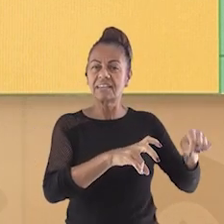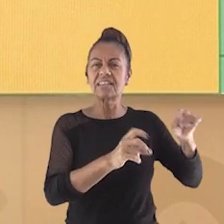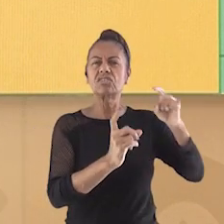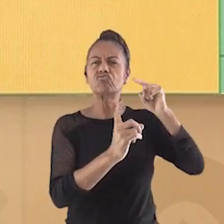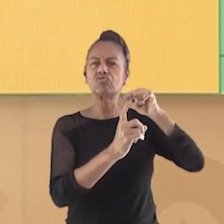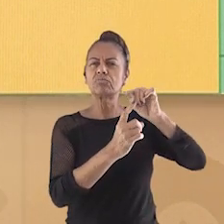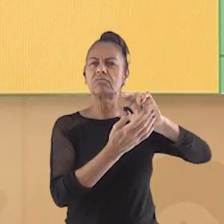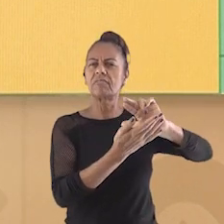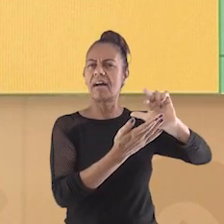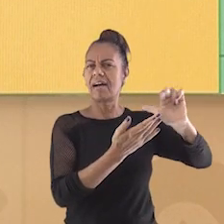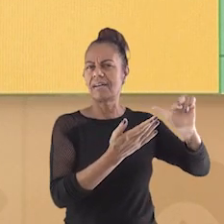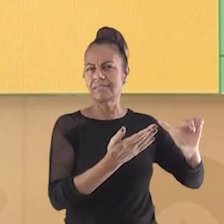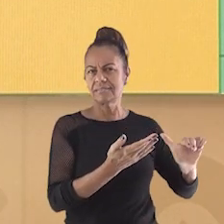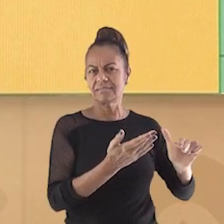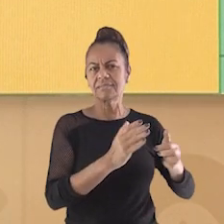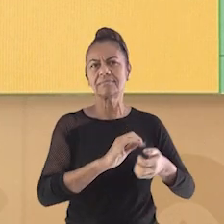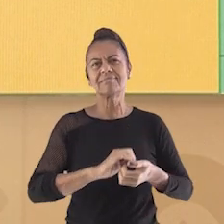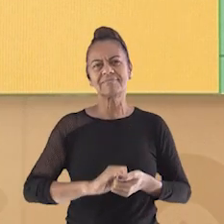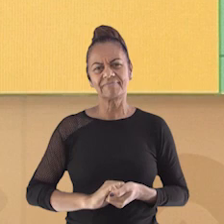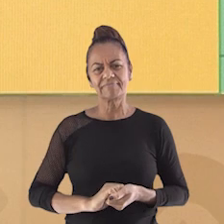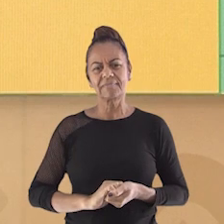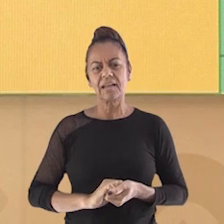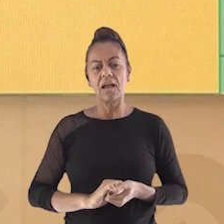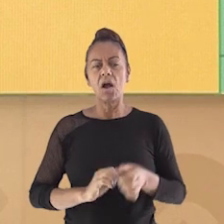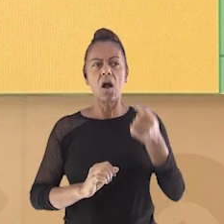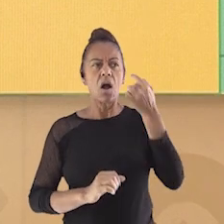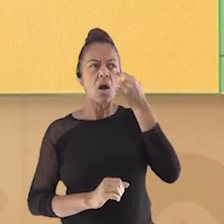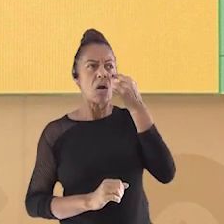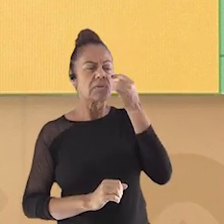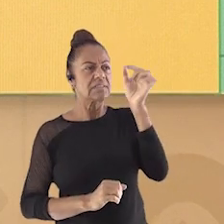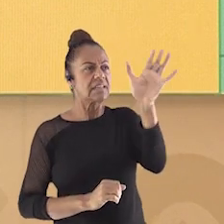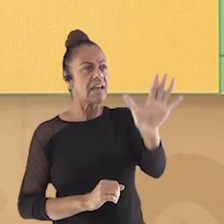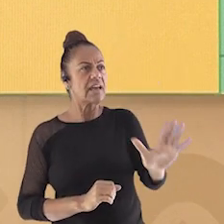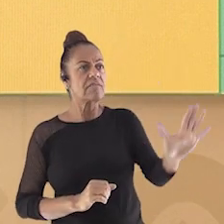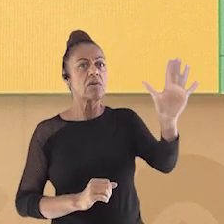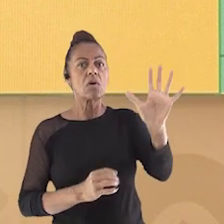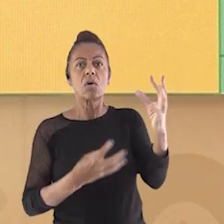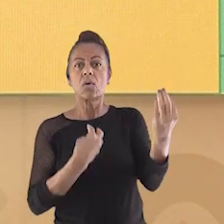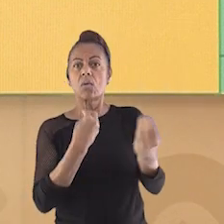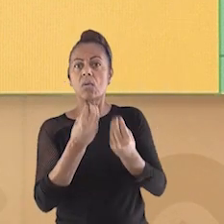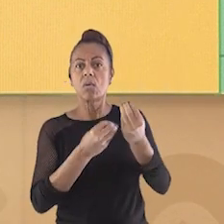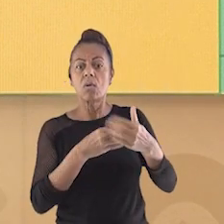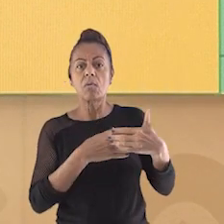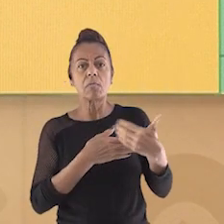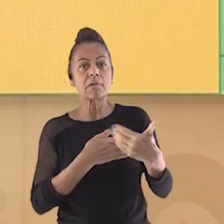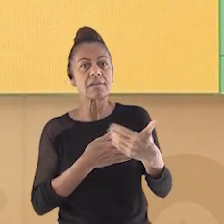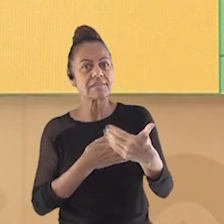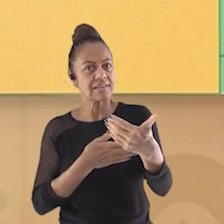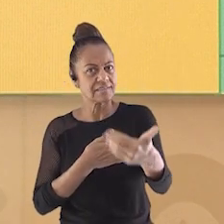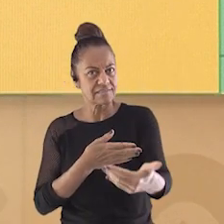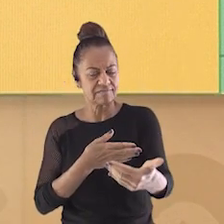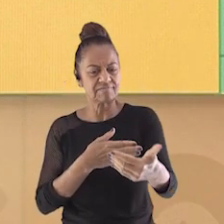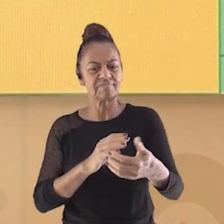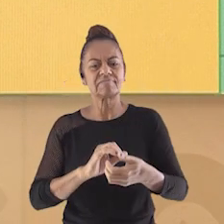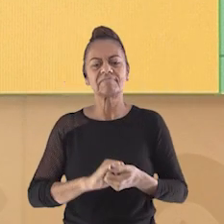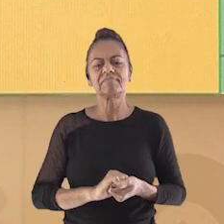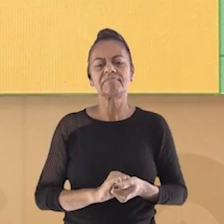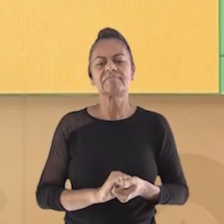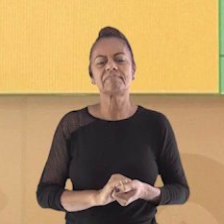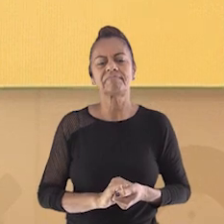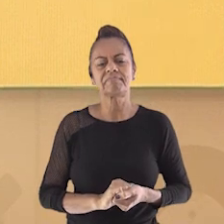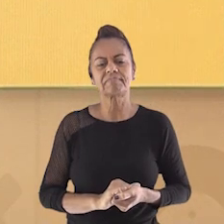Observe aqui na tela como é feito o processo de fotografia aérea e o seu resultado. Olha essa imagem aqui.